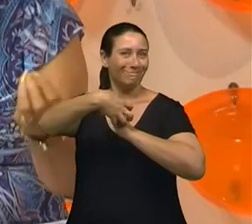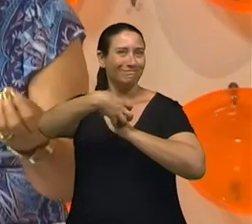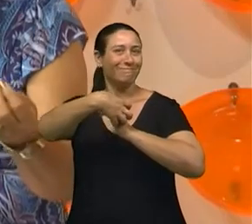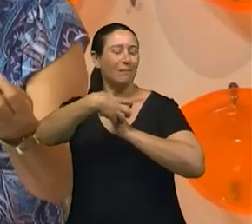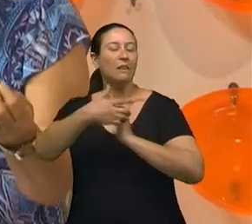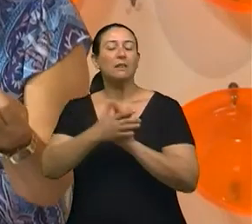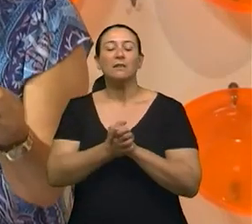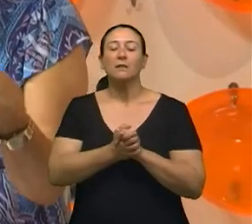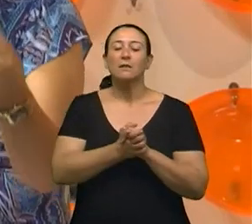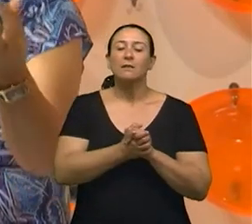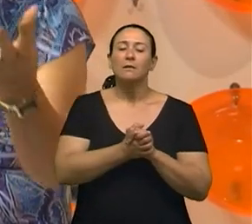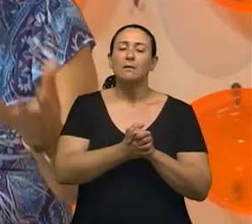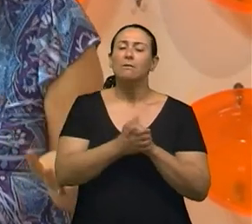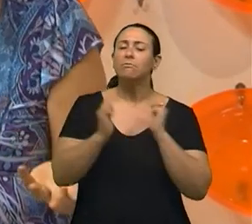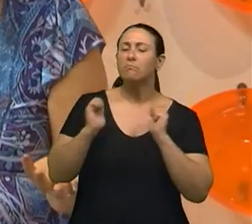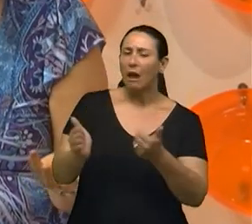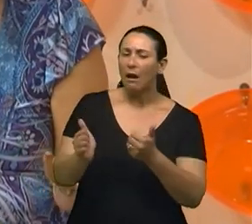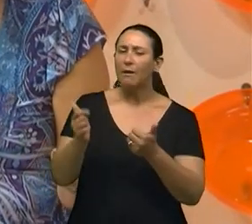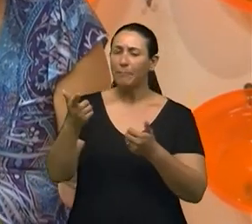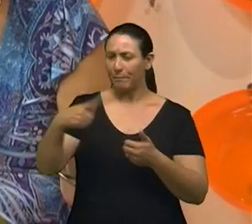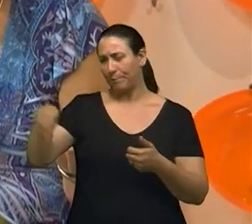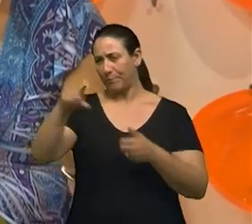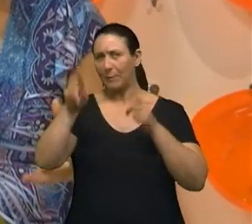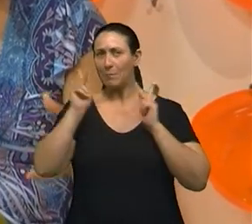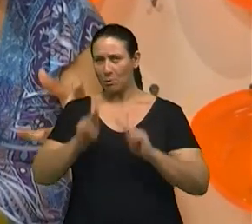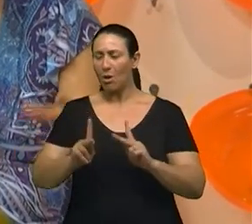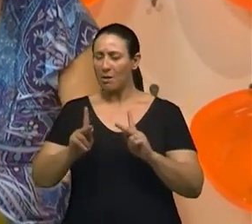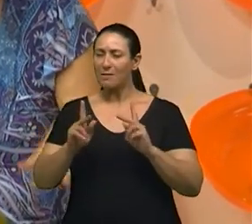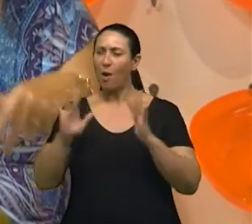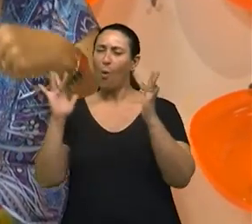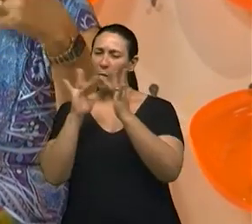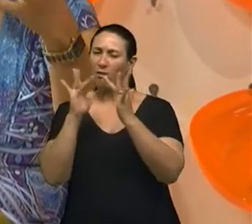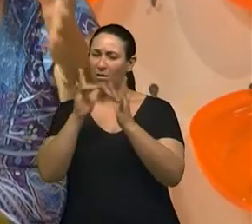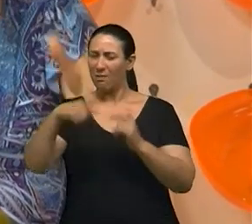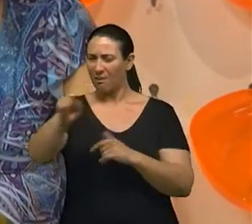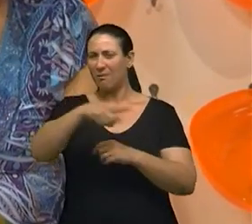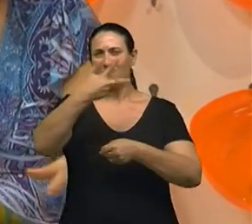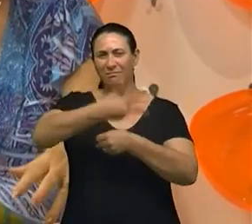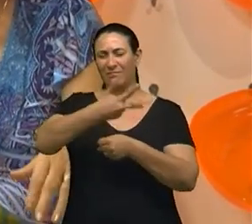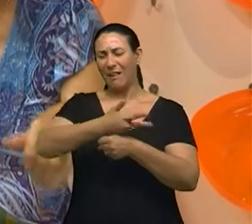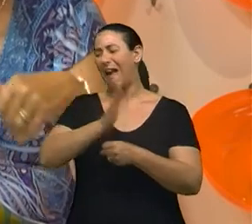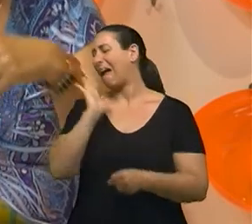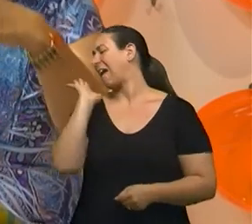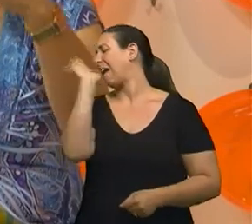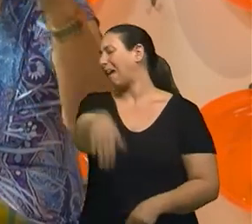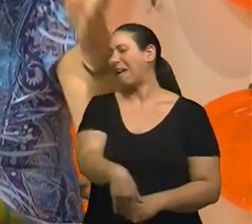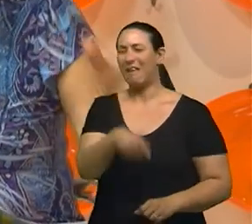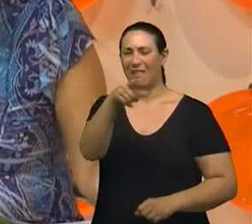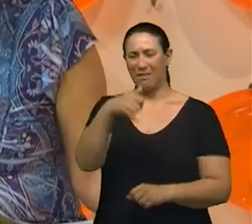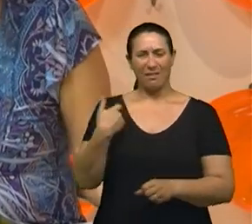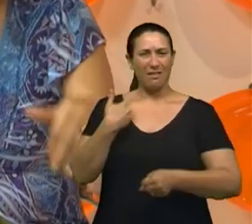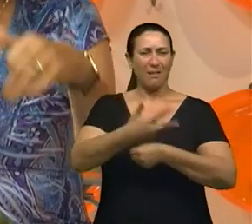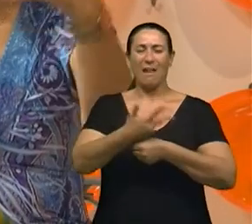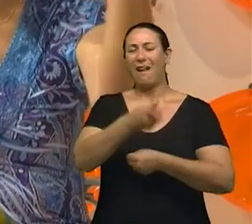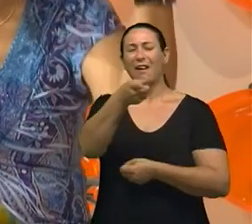as pessoas veem e têm contato com pessoas mais velhas, dizem assim, ah, isso já não é mais para ti, isso era lá do